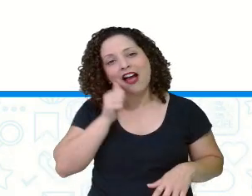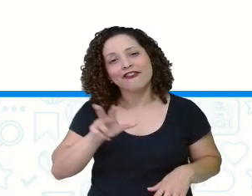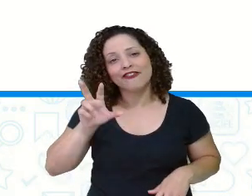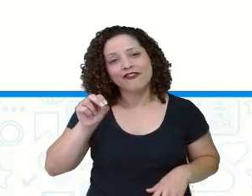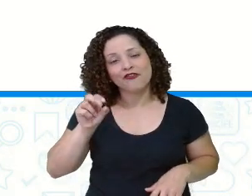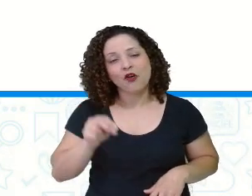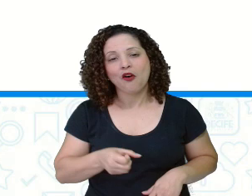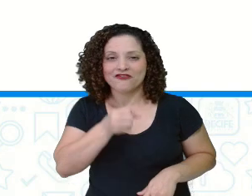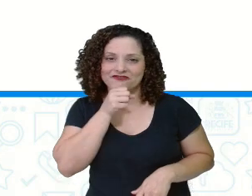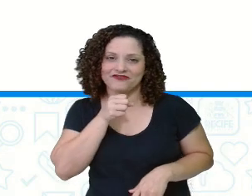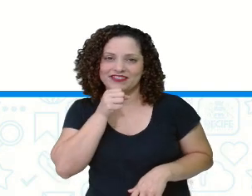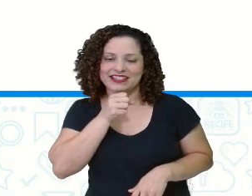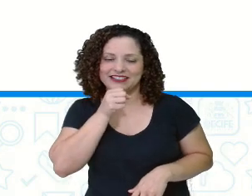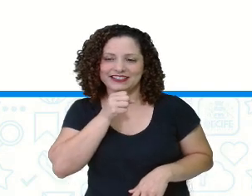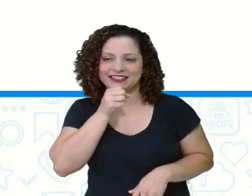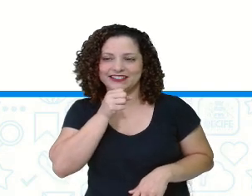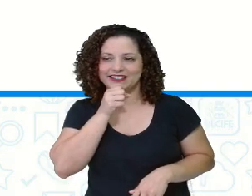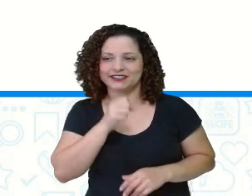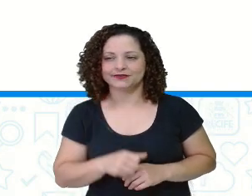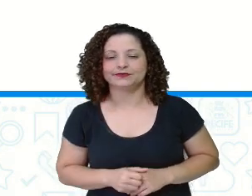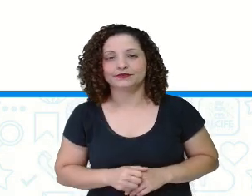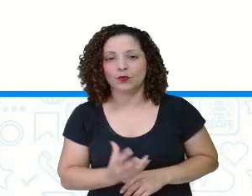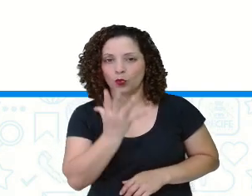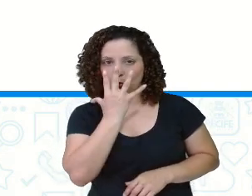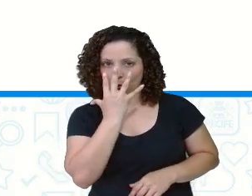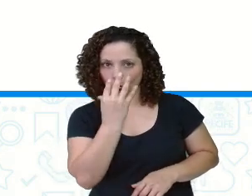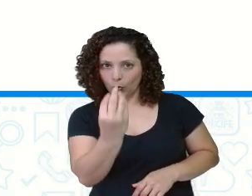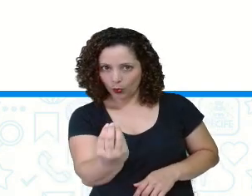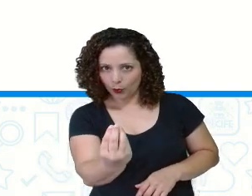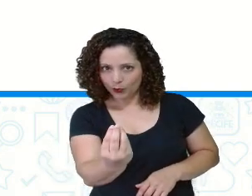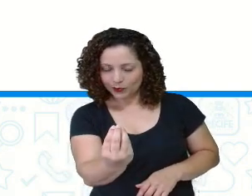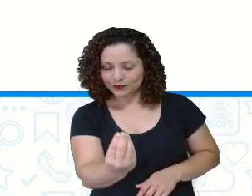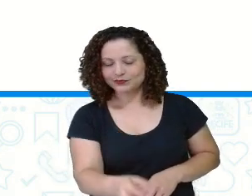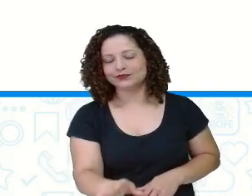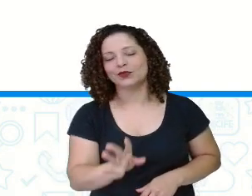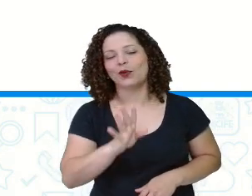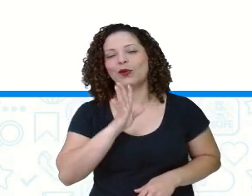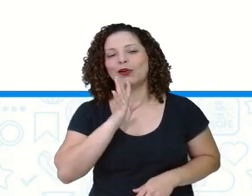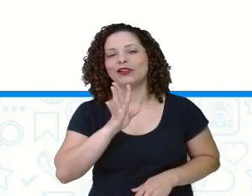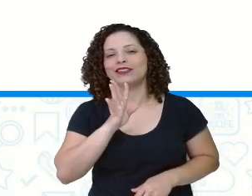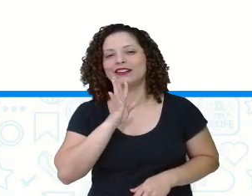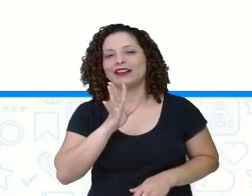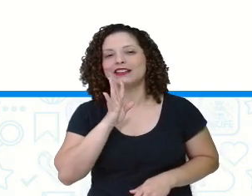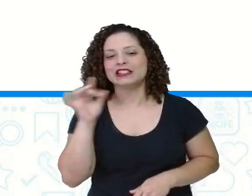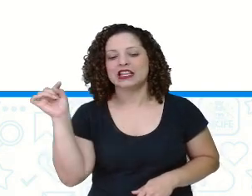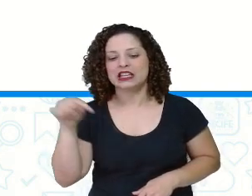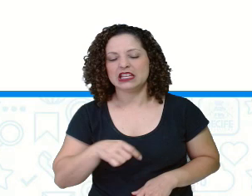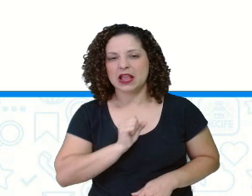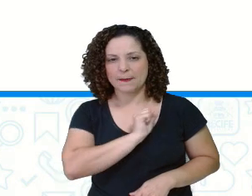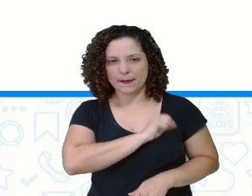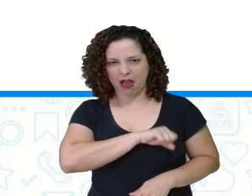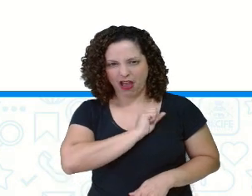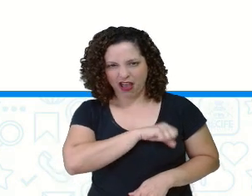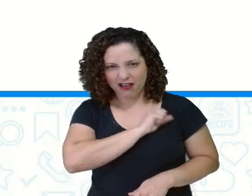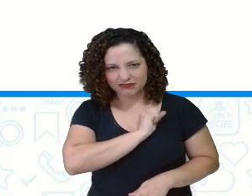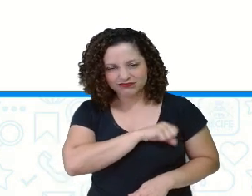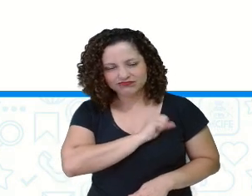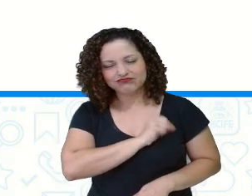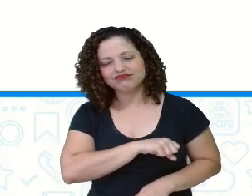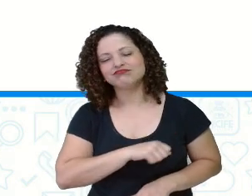é o quê? Uma velhinha, tá? O lobo, todo mundo conhece esse lobo como malvado, tá?